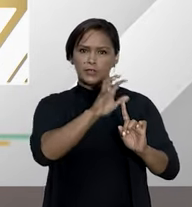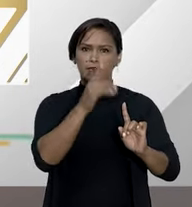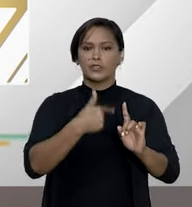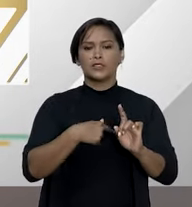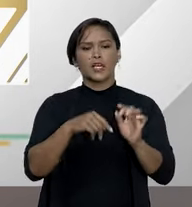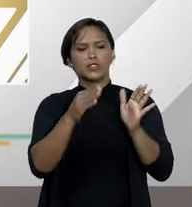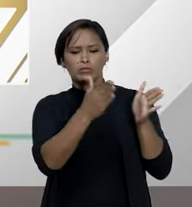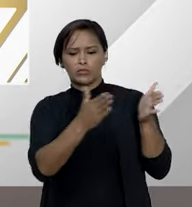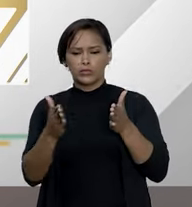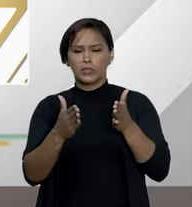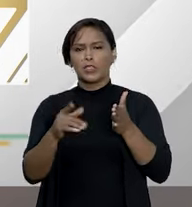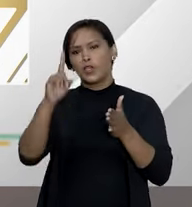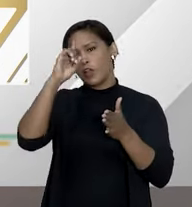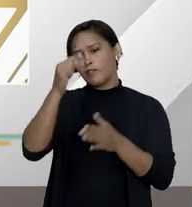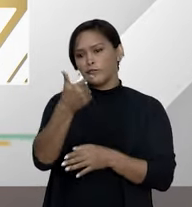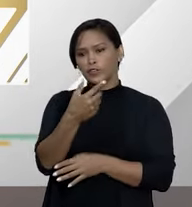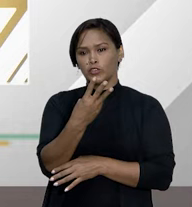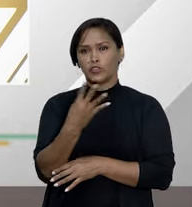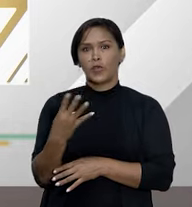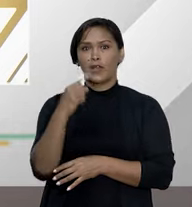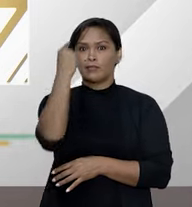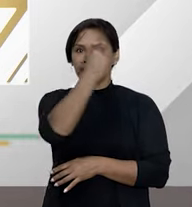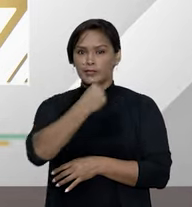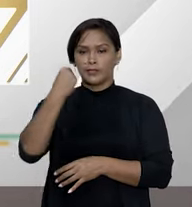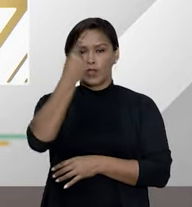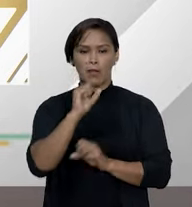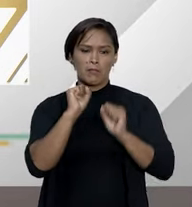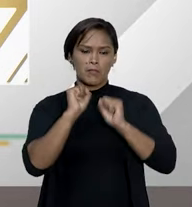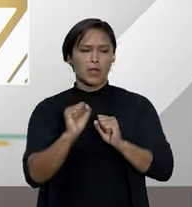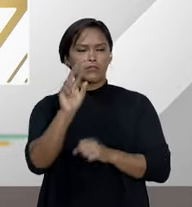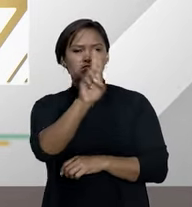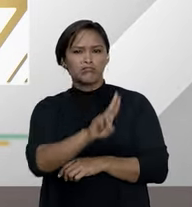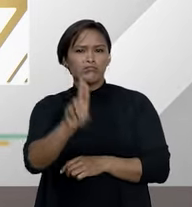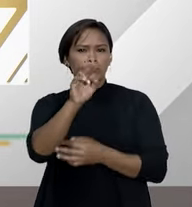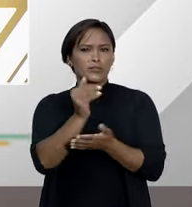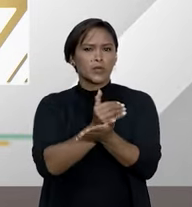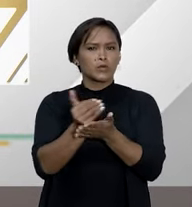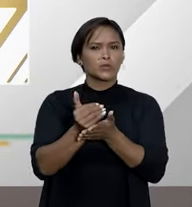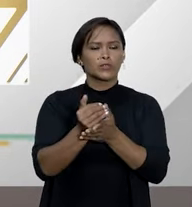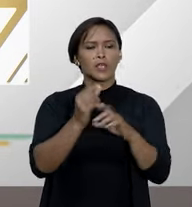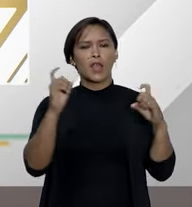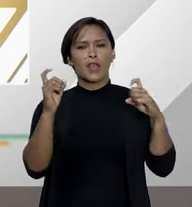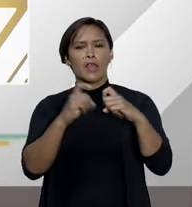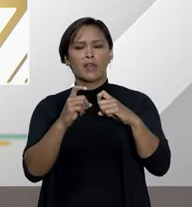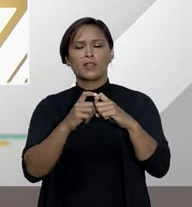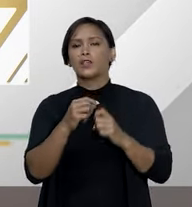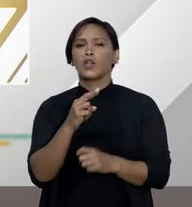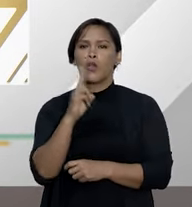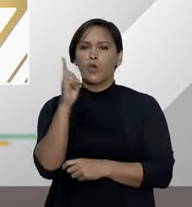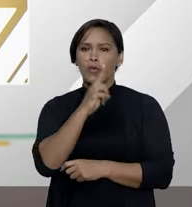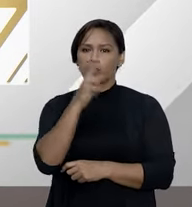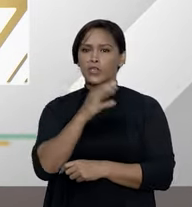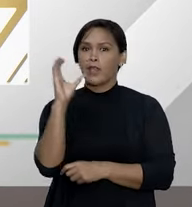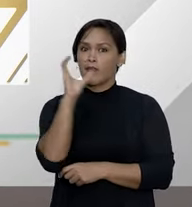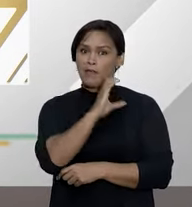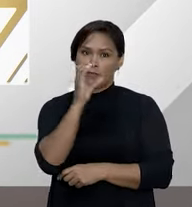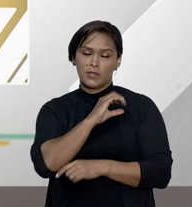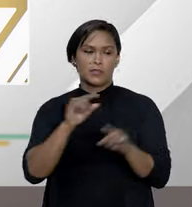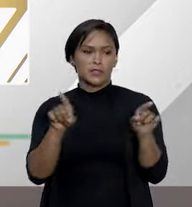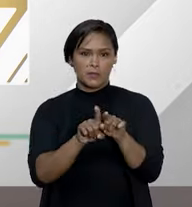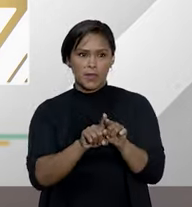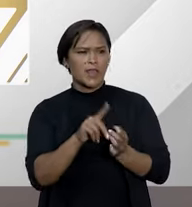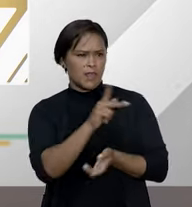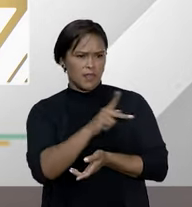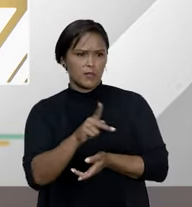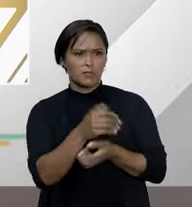carência maior que 24 horas para que o segurado comece a usar serviços de atendimento de urgência e emergência. Não é isso,